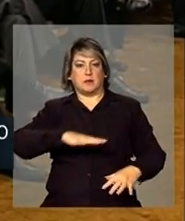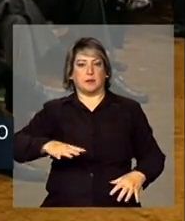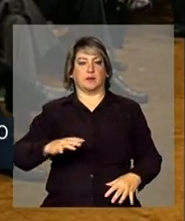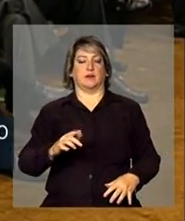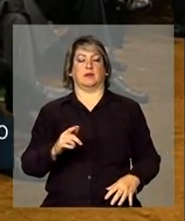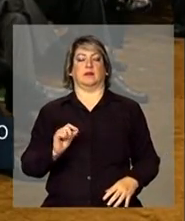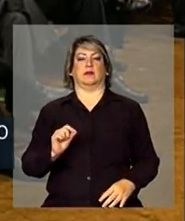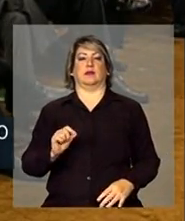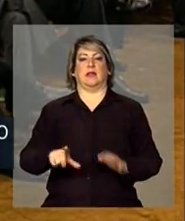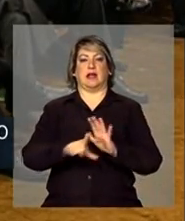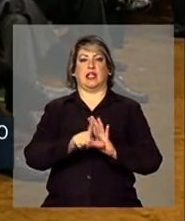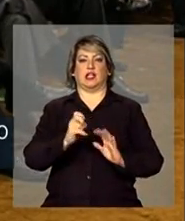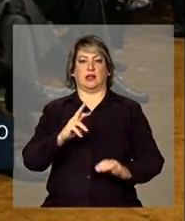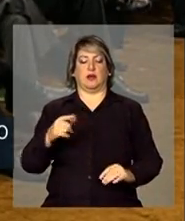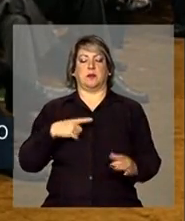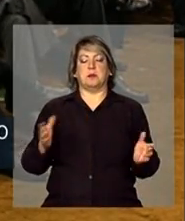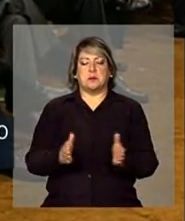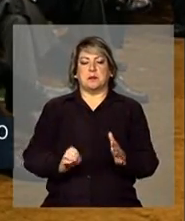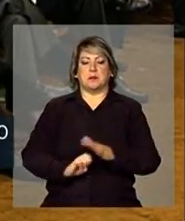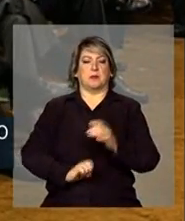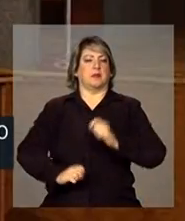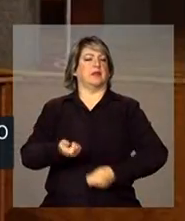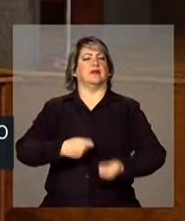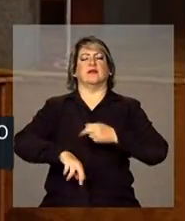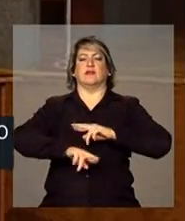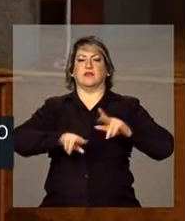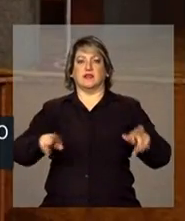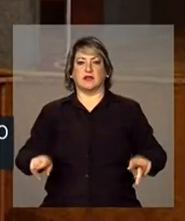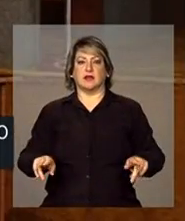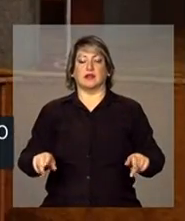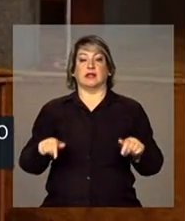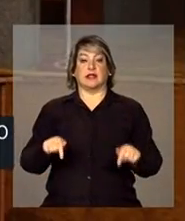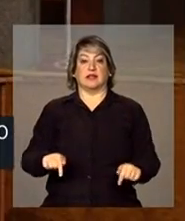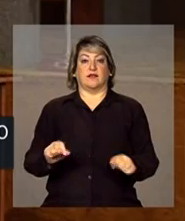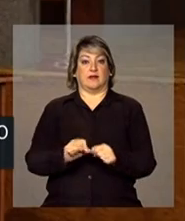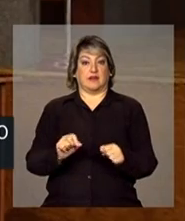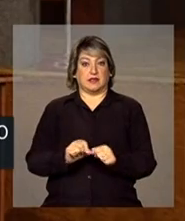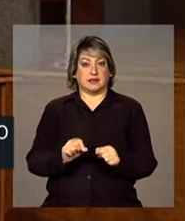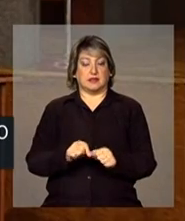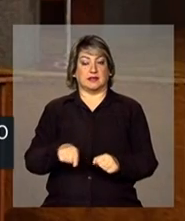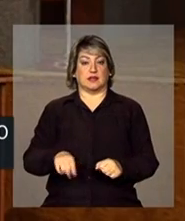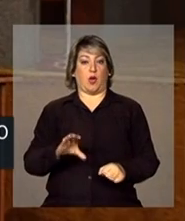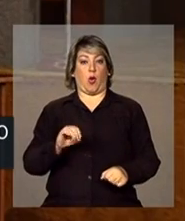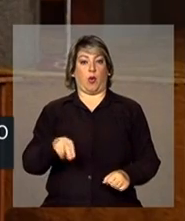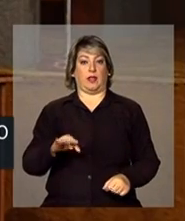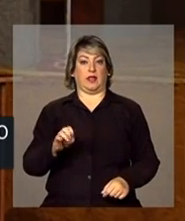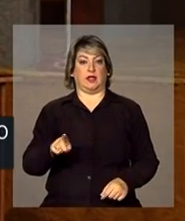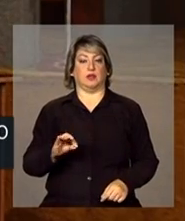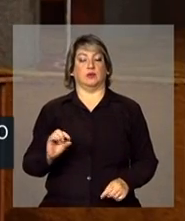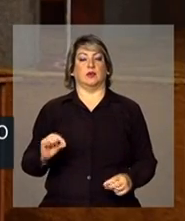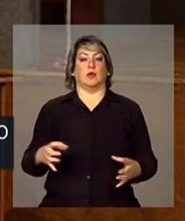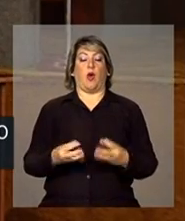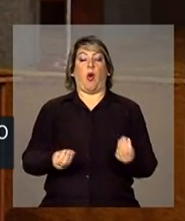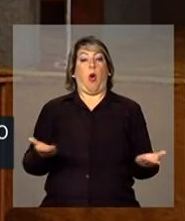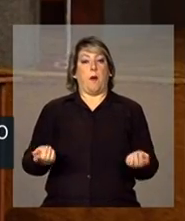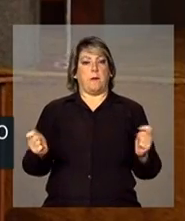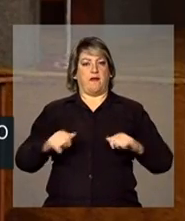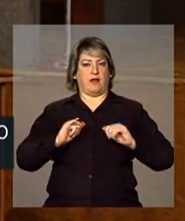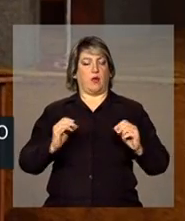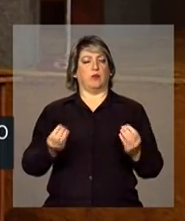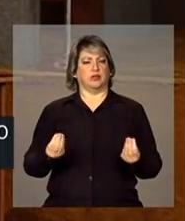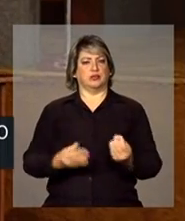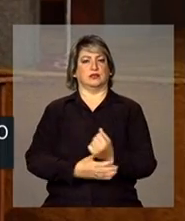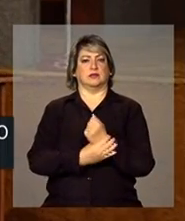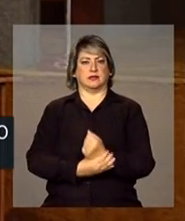microempreendedor individual, enfim, uma série de ações que criaram esse contexto, que hoje dá para a gente dizer com muita segurança que